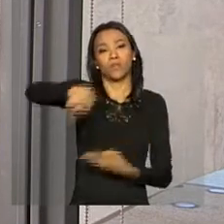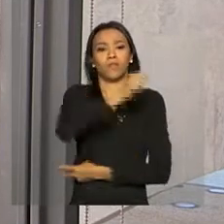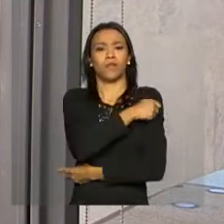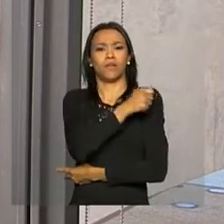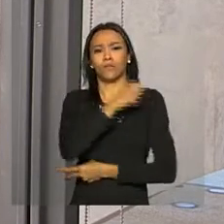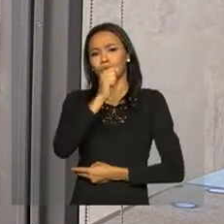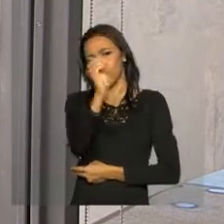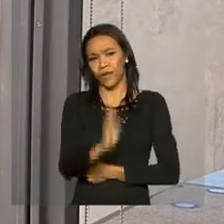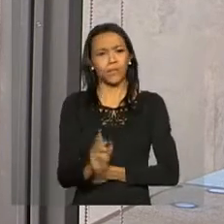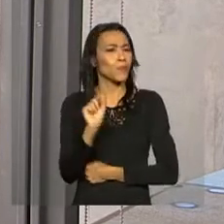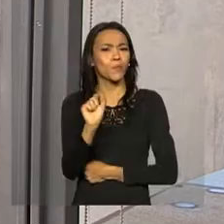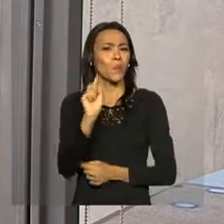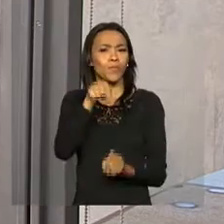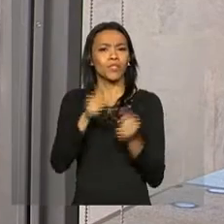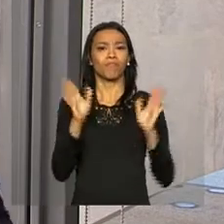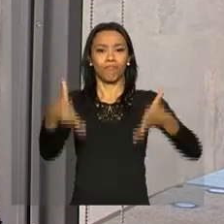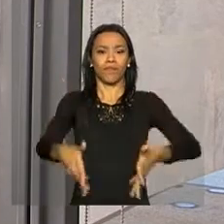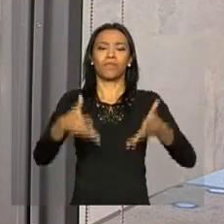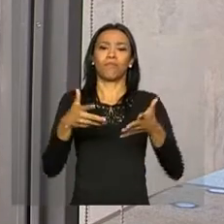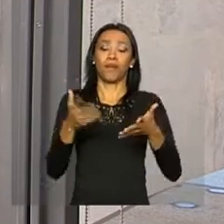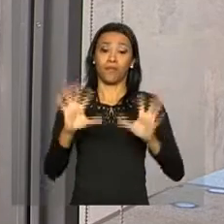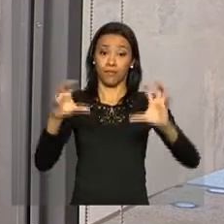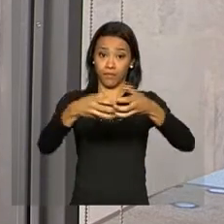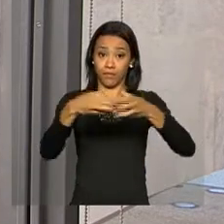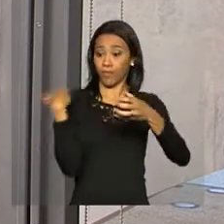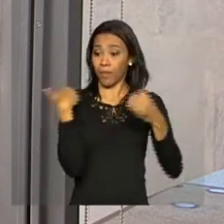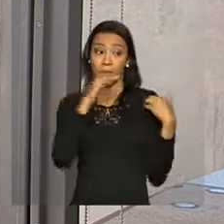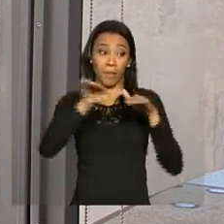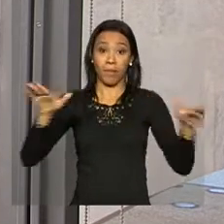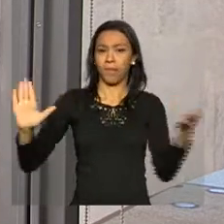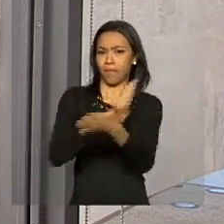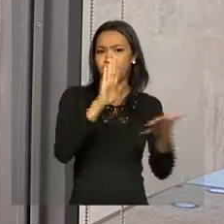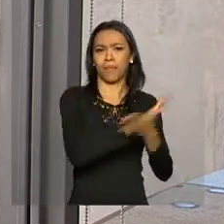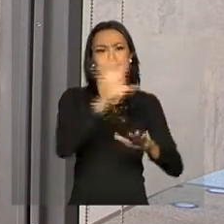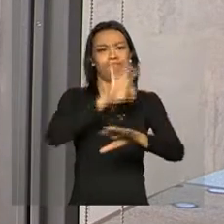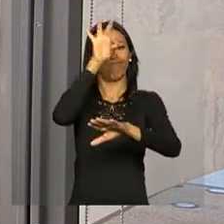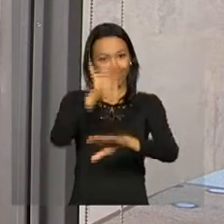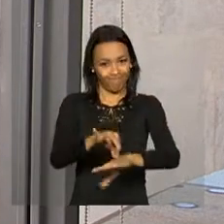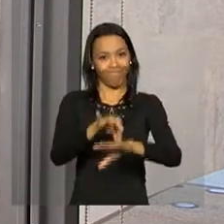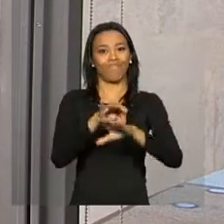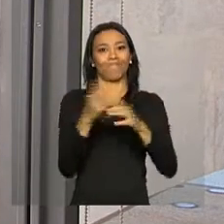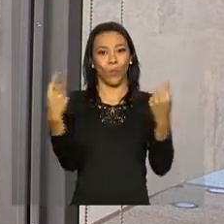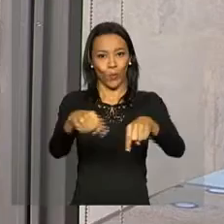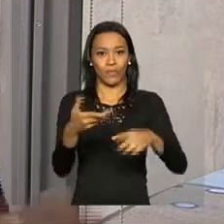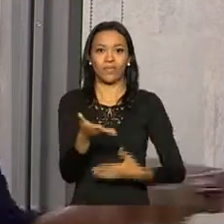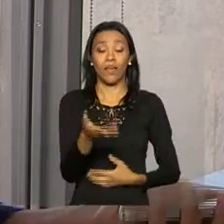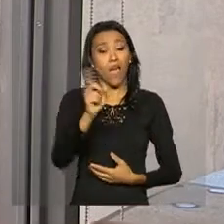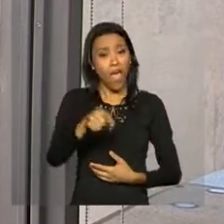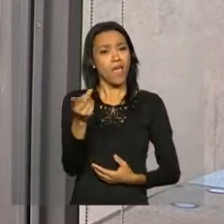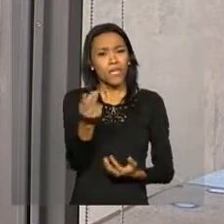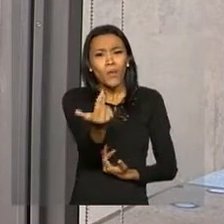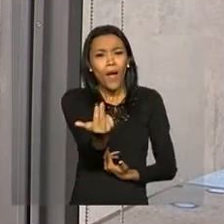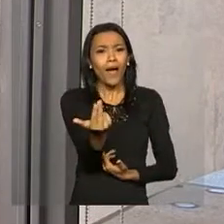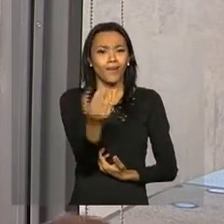para participarem da campanha nacional, do Dia Nacional de Mobilização da Educação contra o Zika. Exemplo do que já